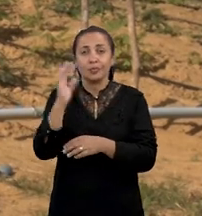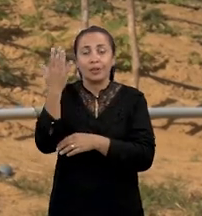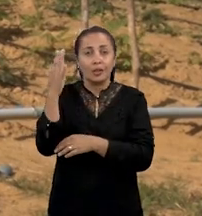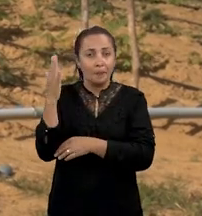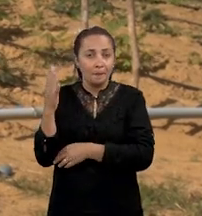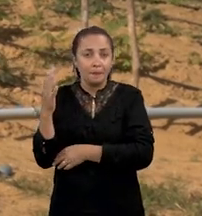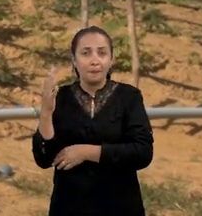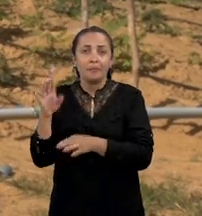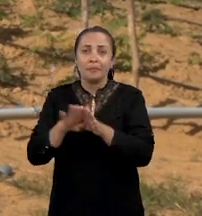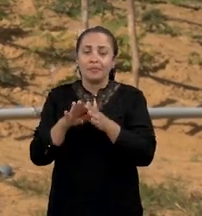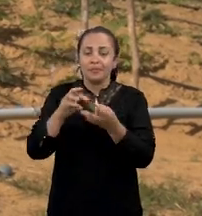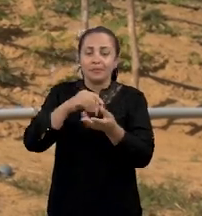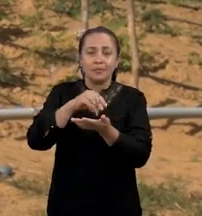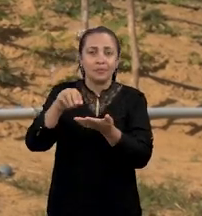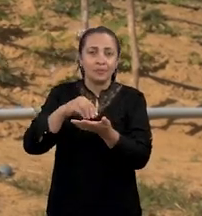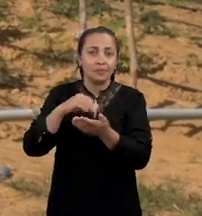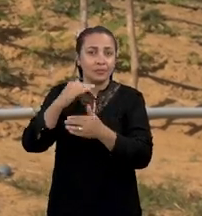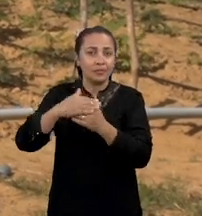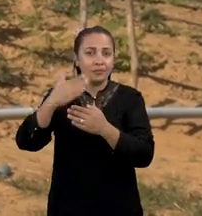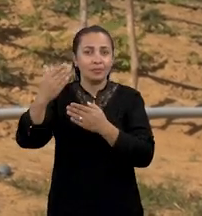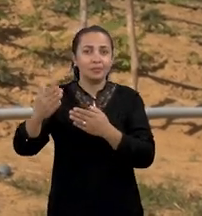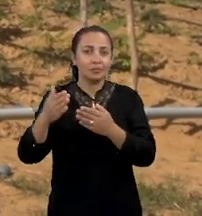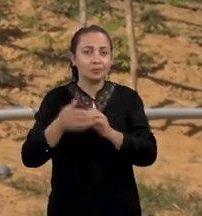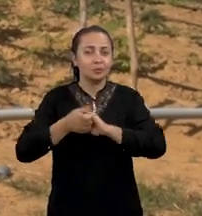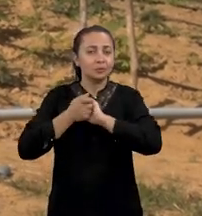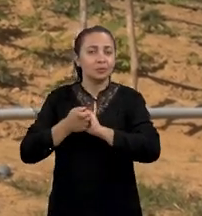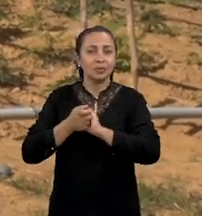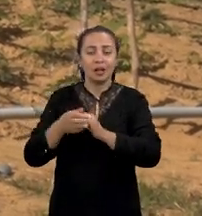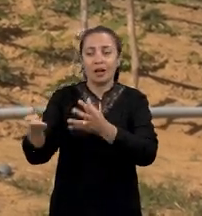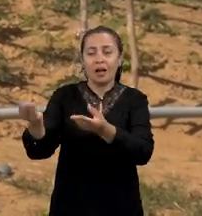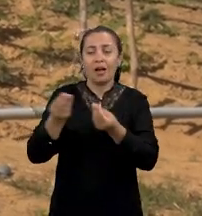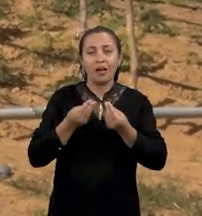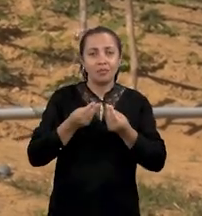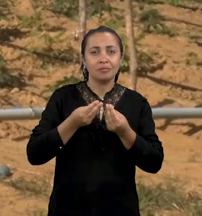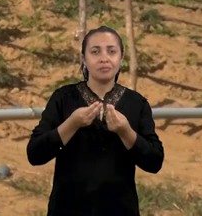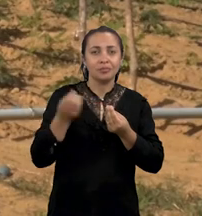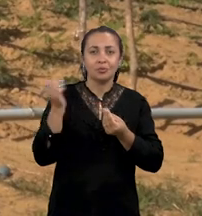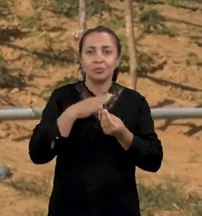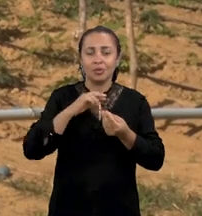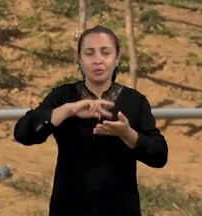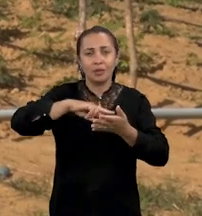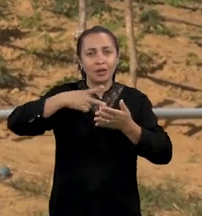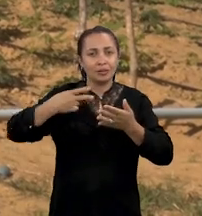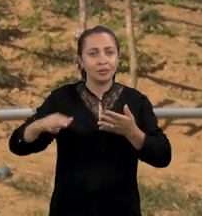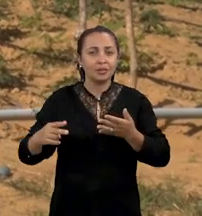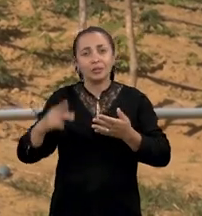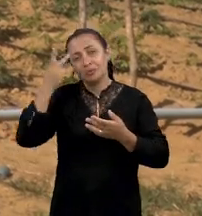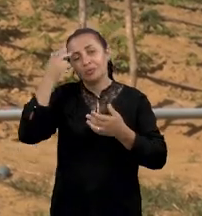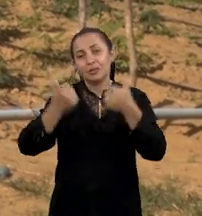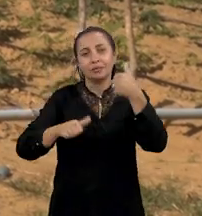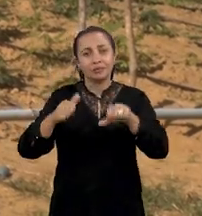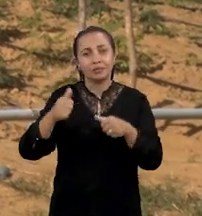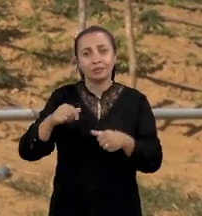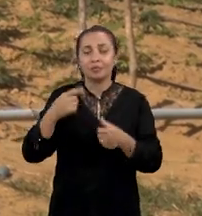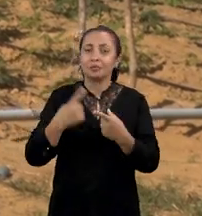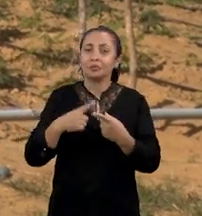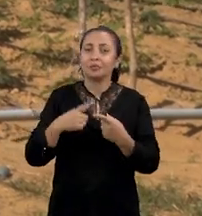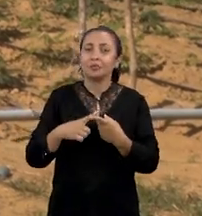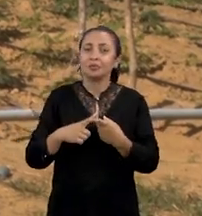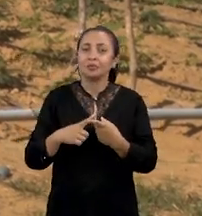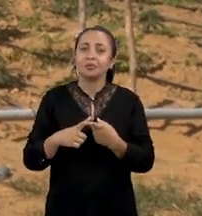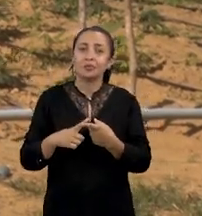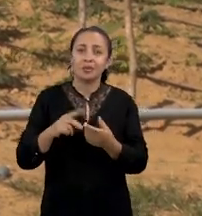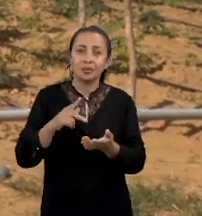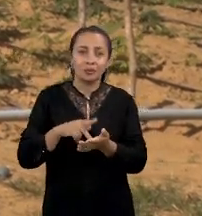produzidos através de sementes. E vamos também, através dos parceiros, receber novos materiais, novas variedades para avaliar. Porque